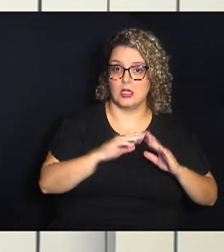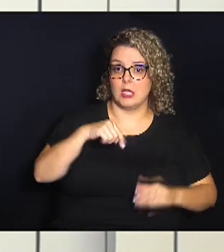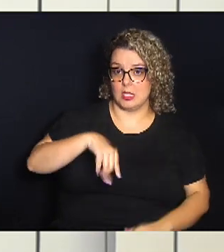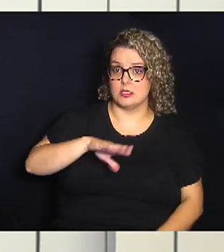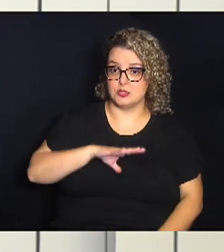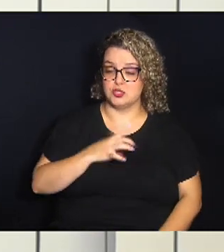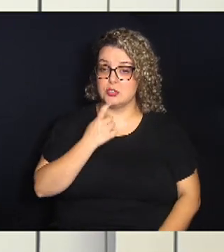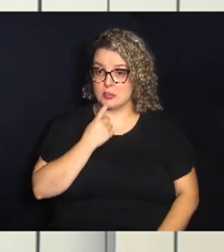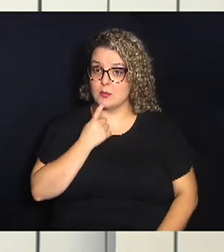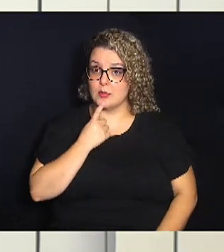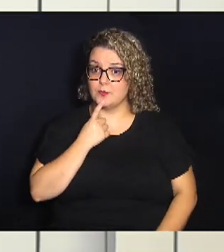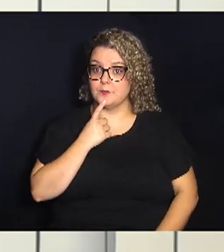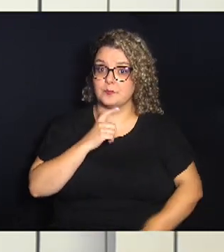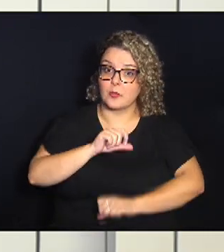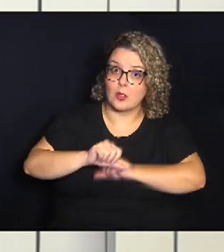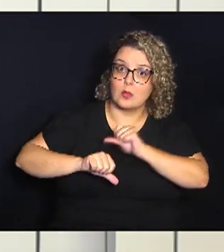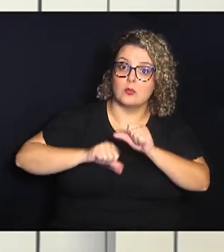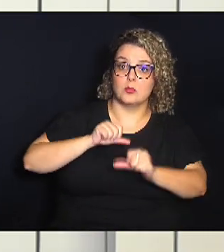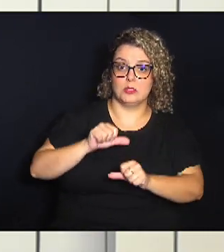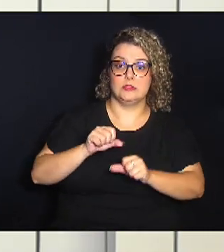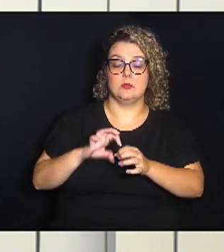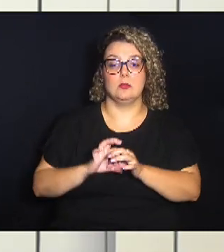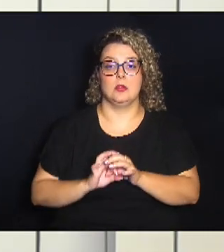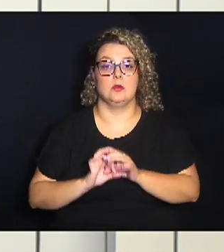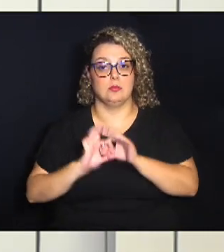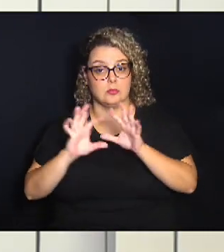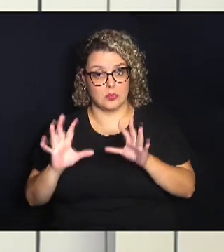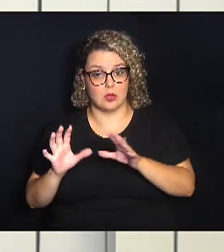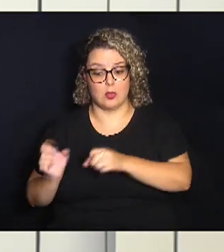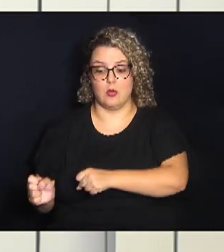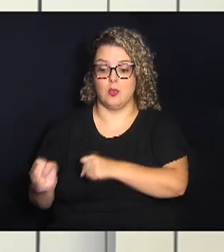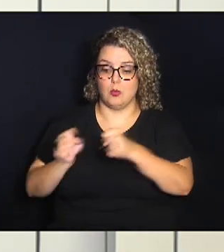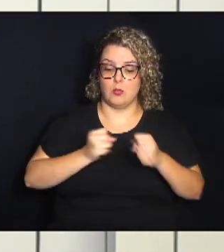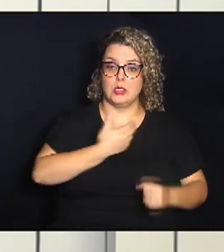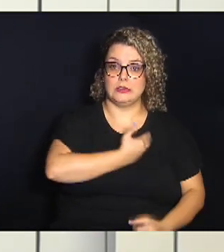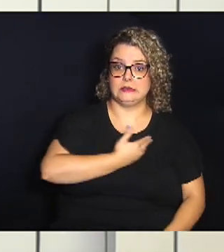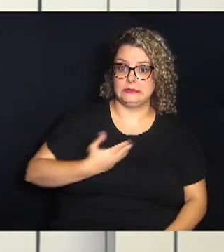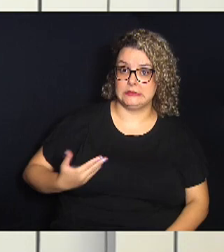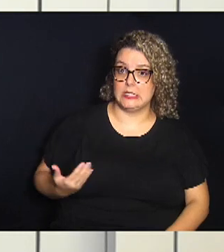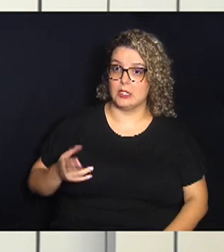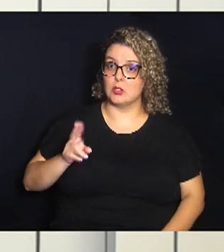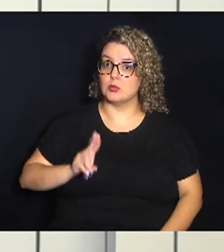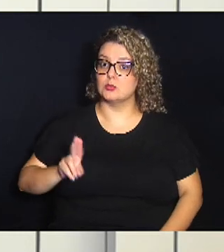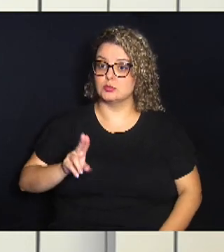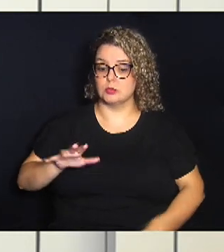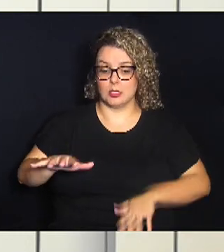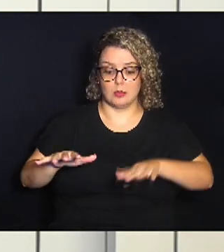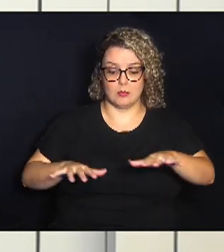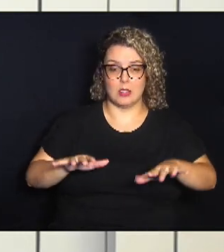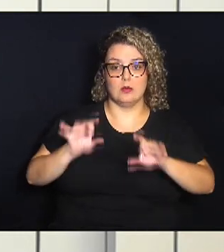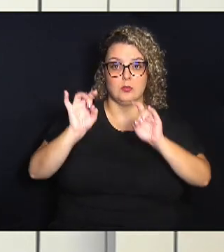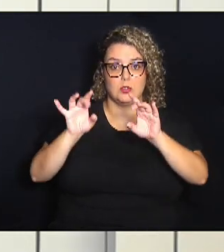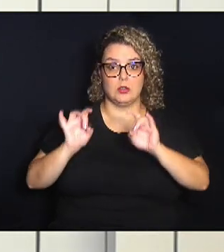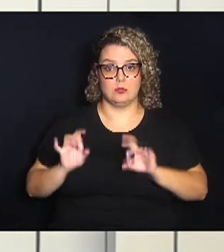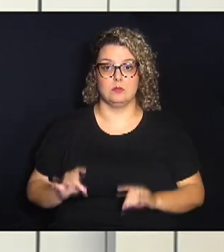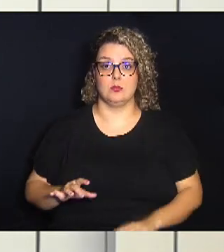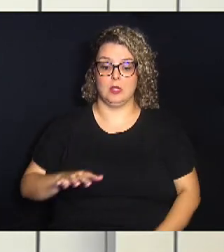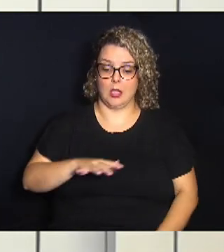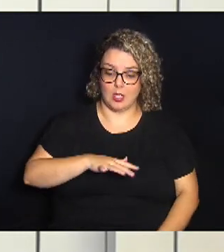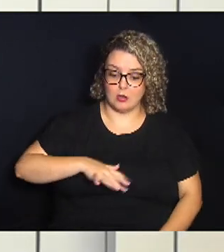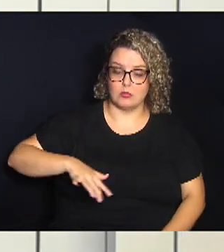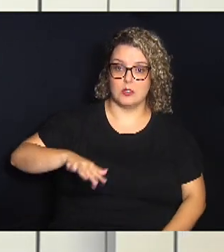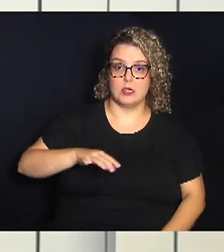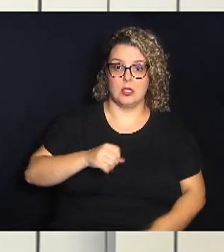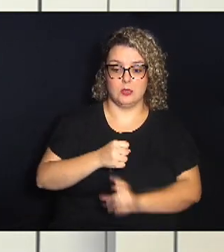Campinas. A mudança autoriza o poder público a implantar as áreas específicas destinadas à